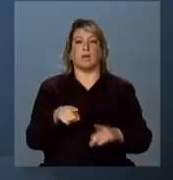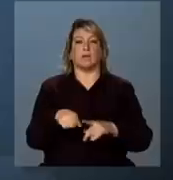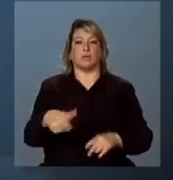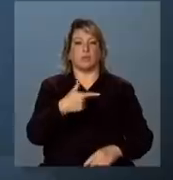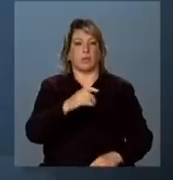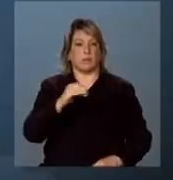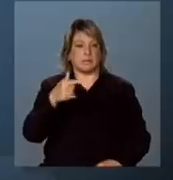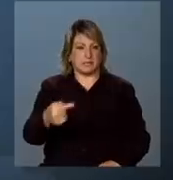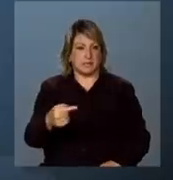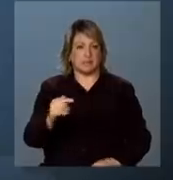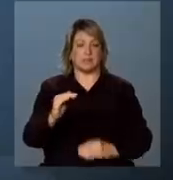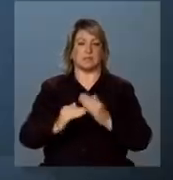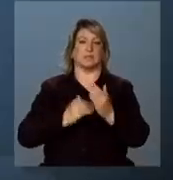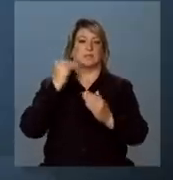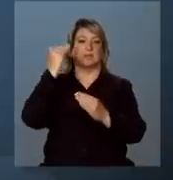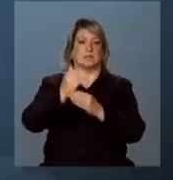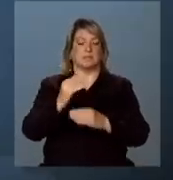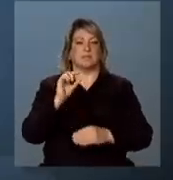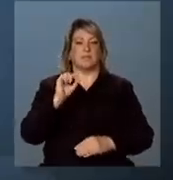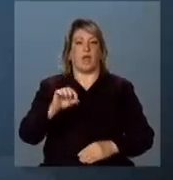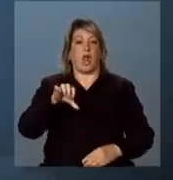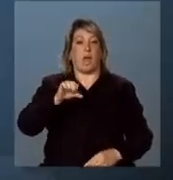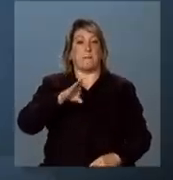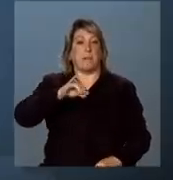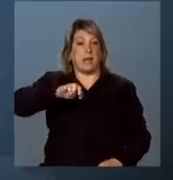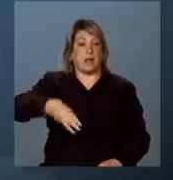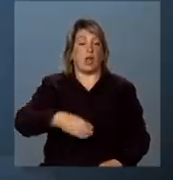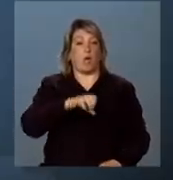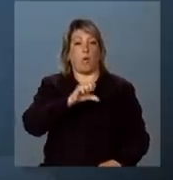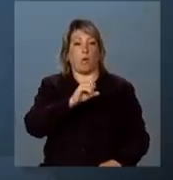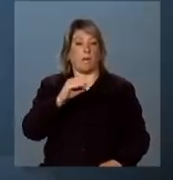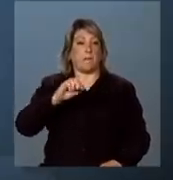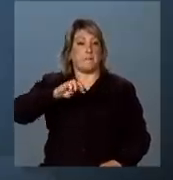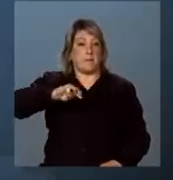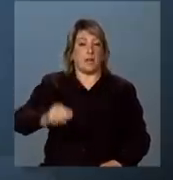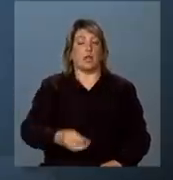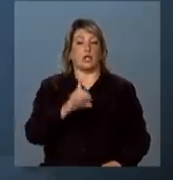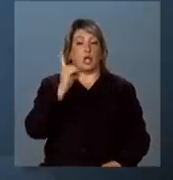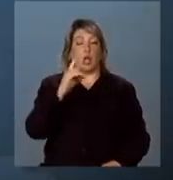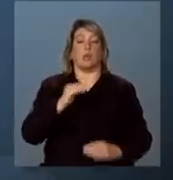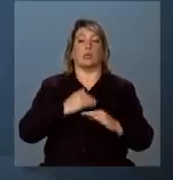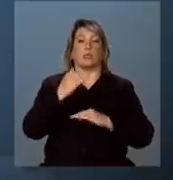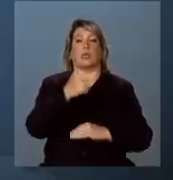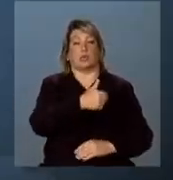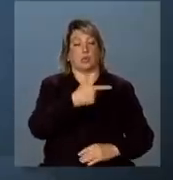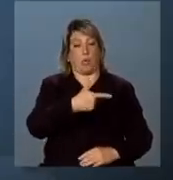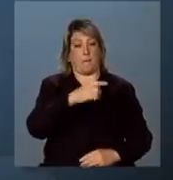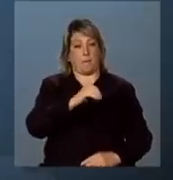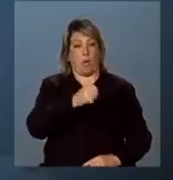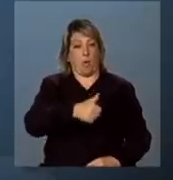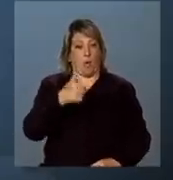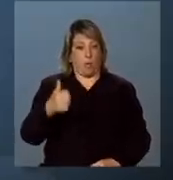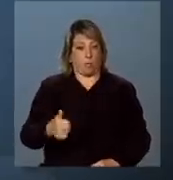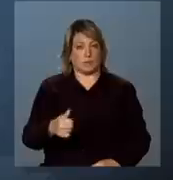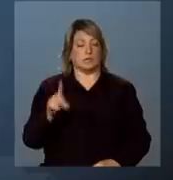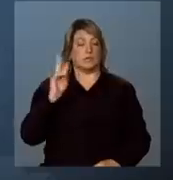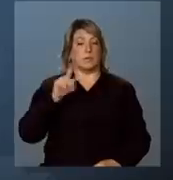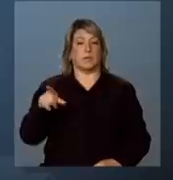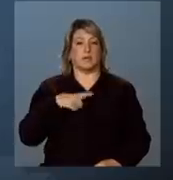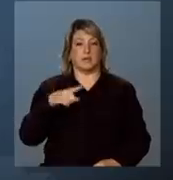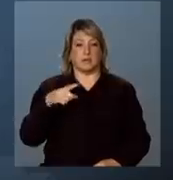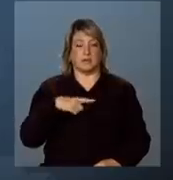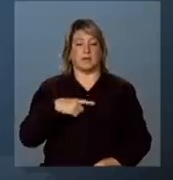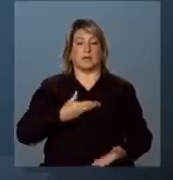2007 para cerca de 9 bilhões e 800 milhões de dólares em 2011, segundo o Ministério das Relações